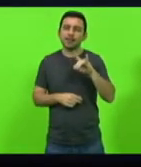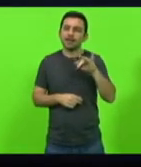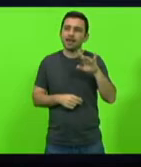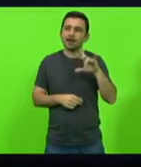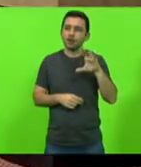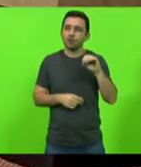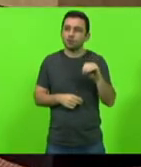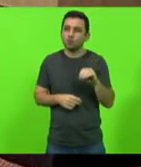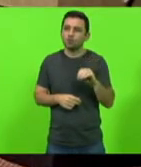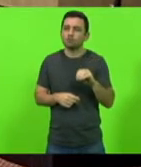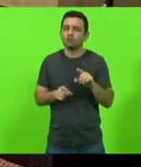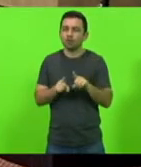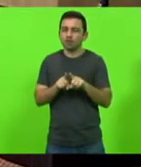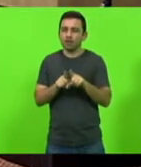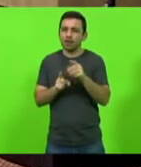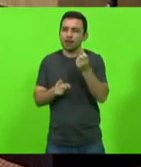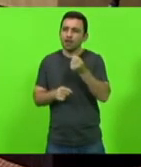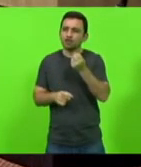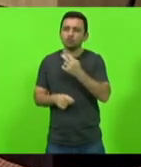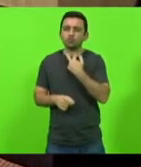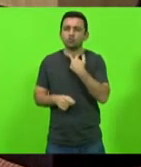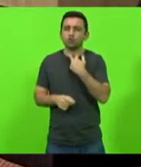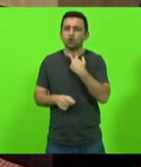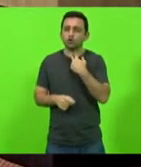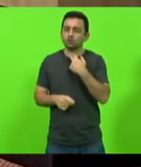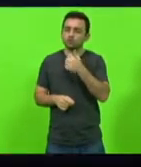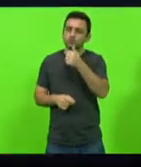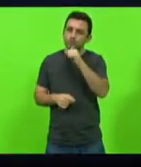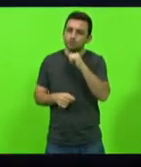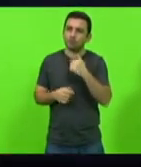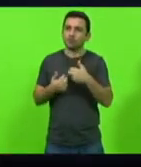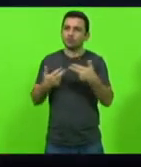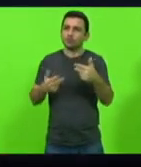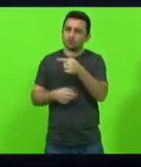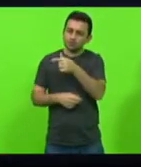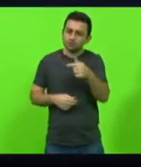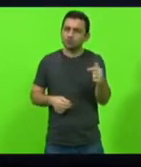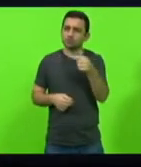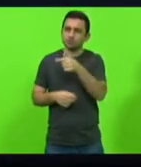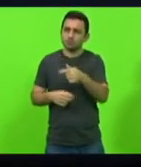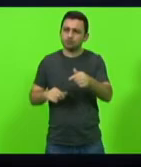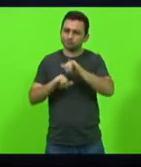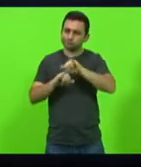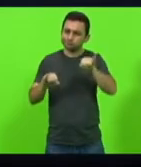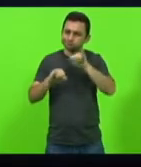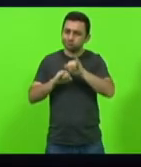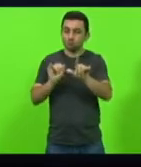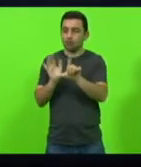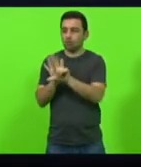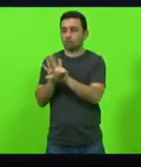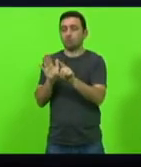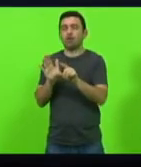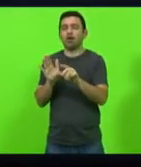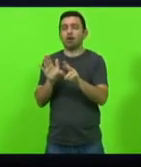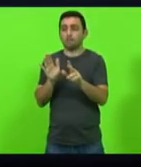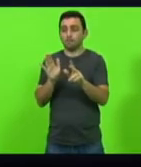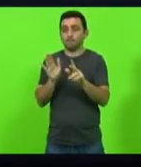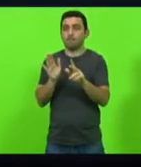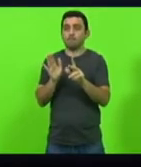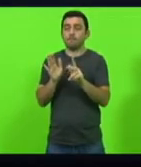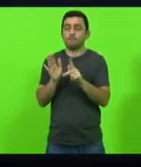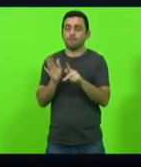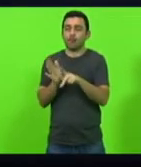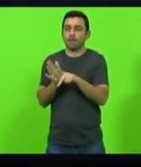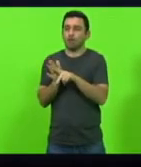lactose sabe a gente precisa ter semanas mas que de fato saia do papel neste ano o